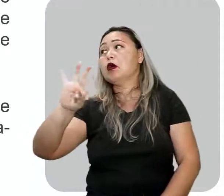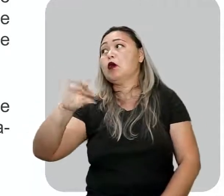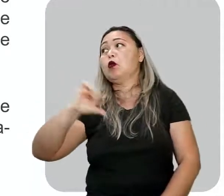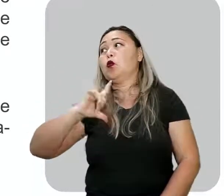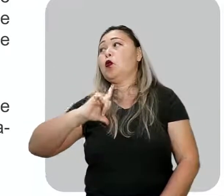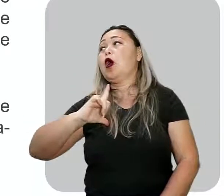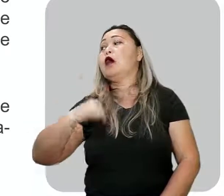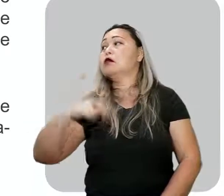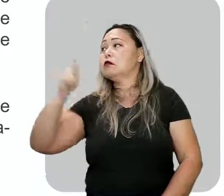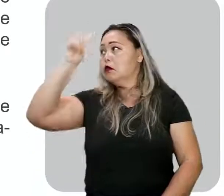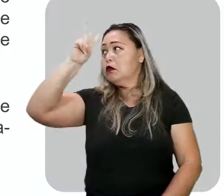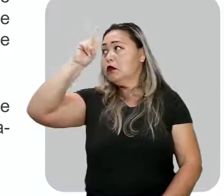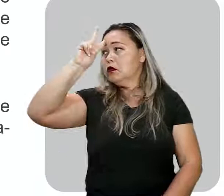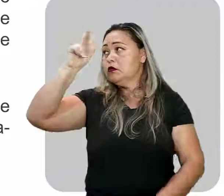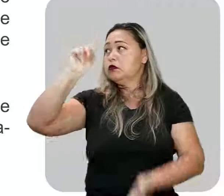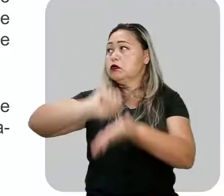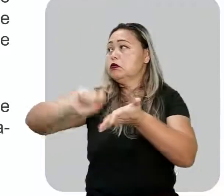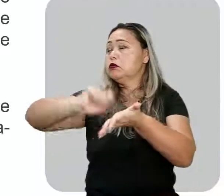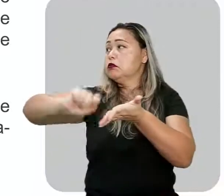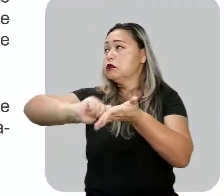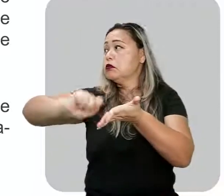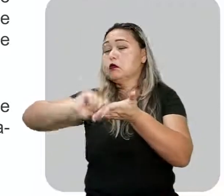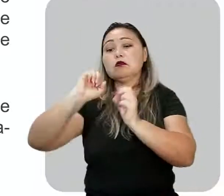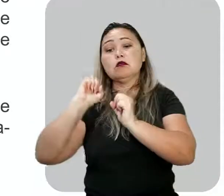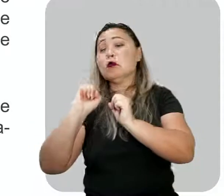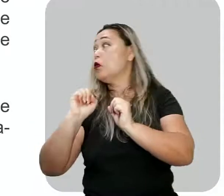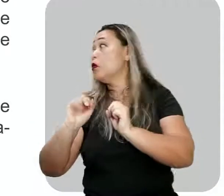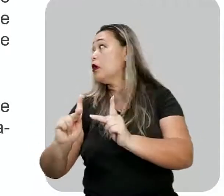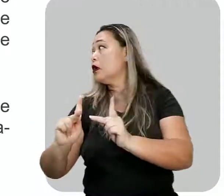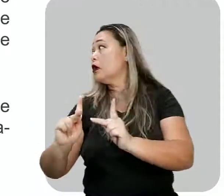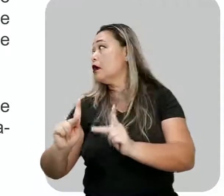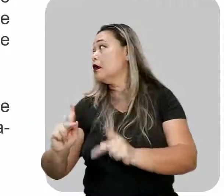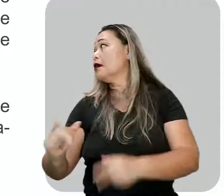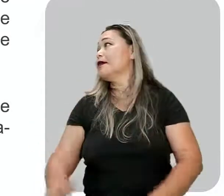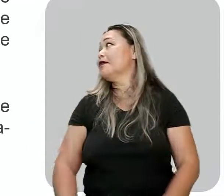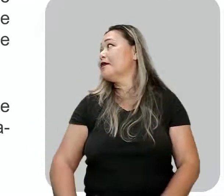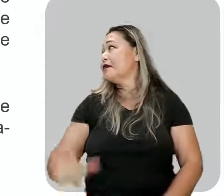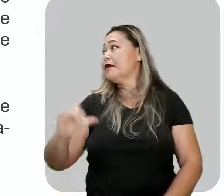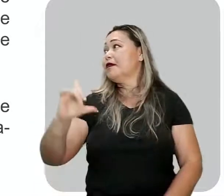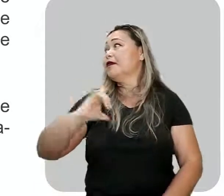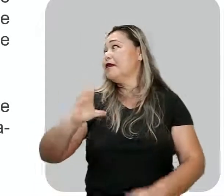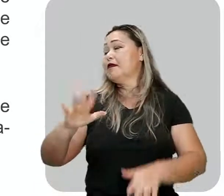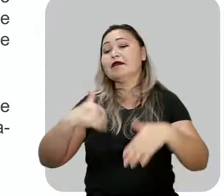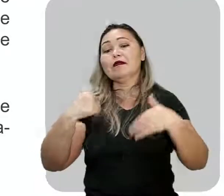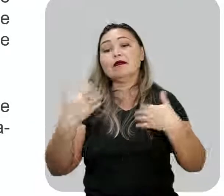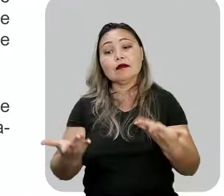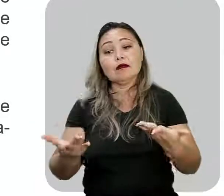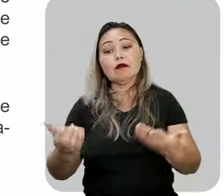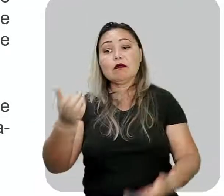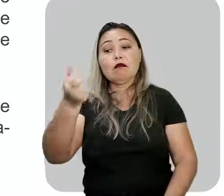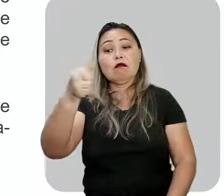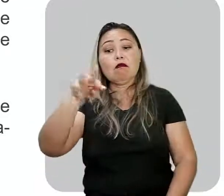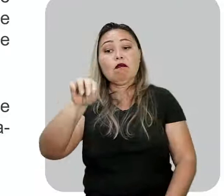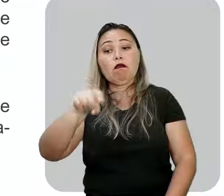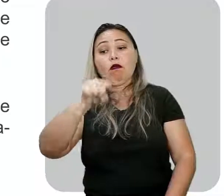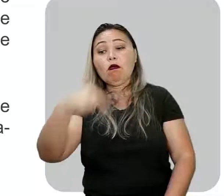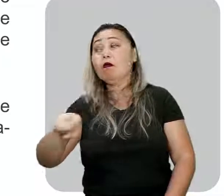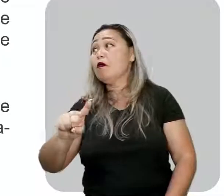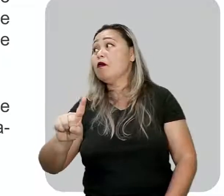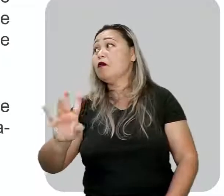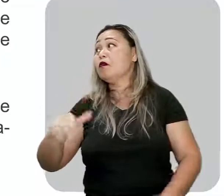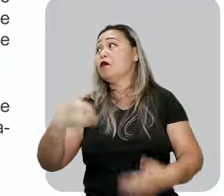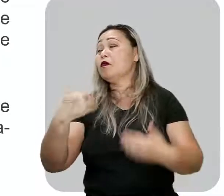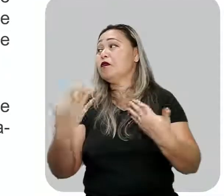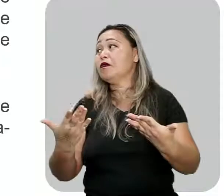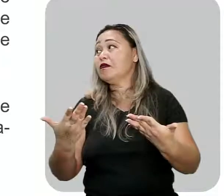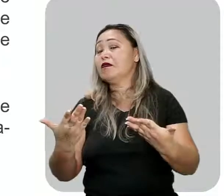historiográfico. Ok! Então, assim, né, oi, sertões, foi a sugestão